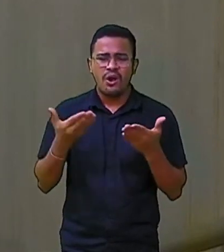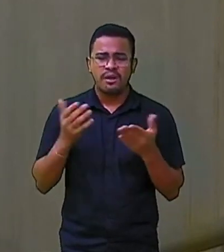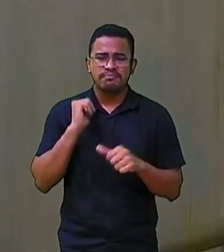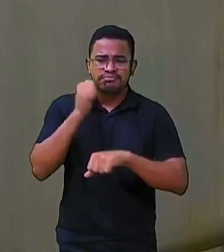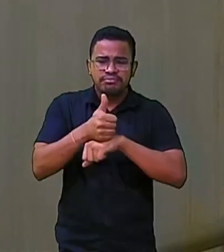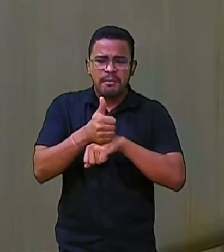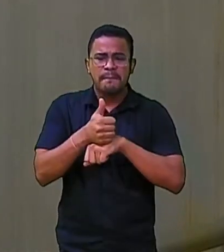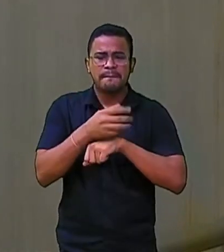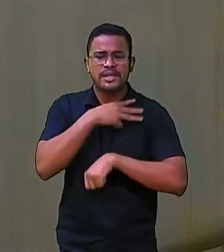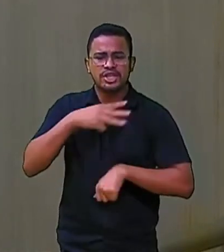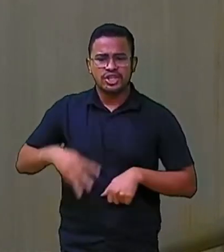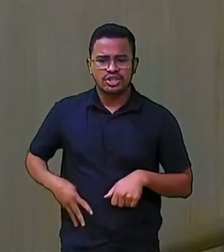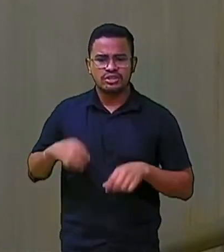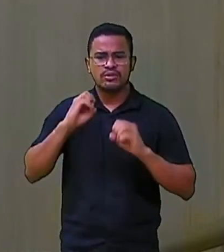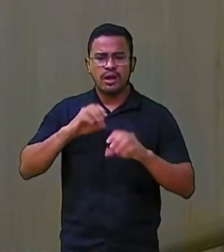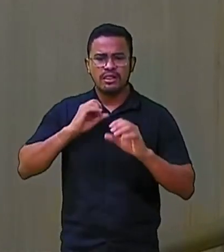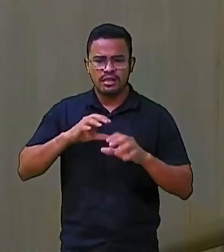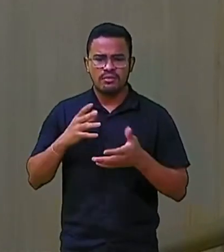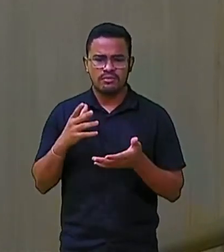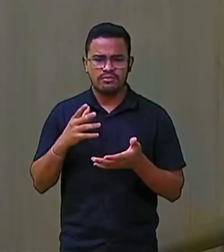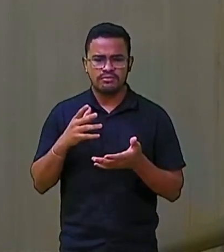Senador, ministro Camilo Santana